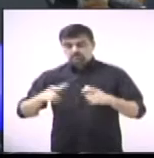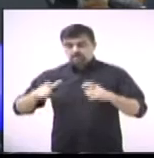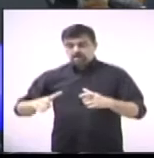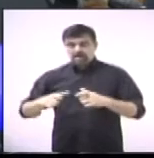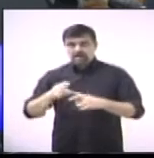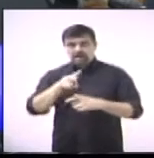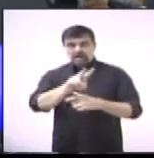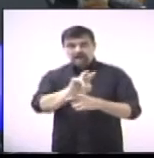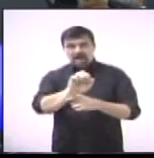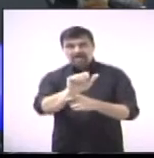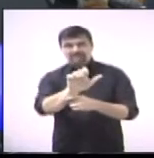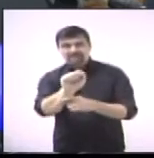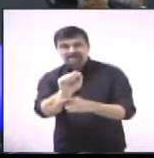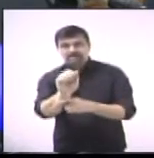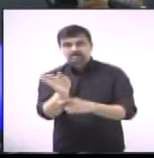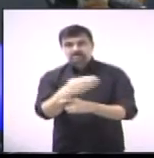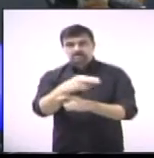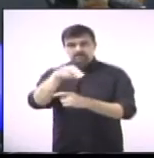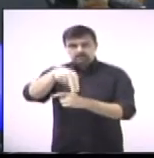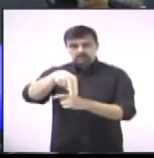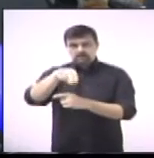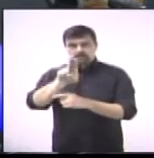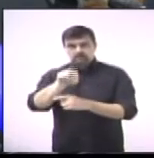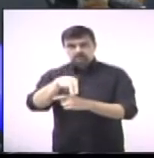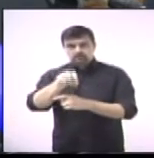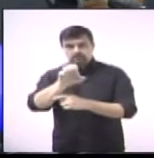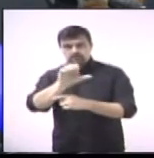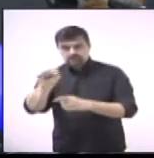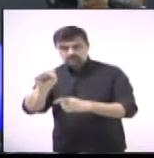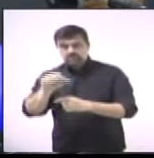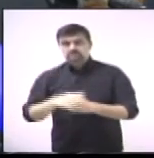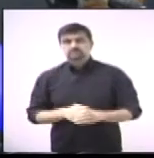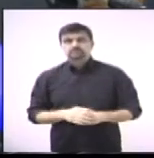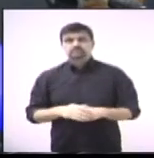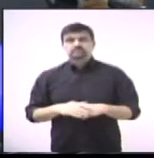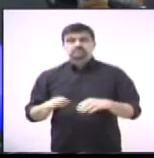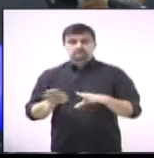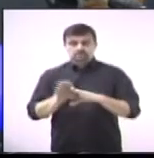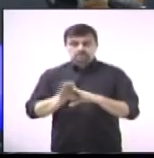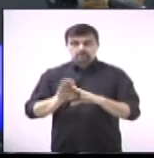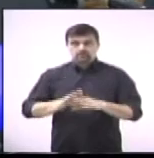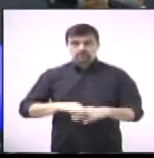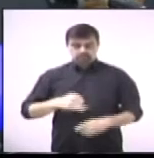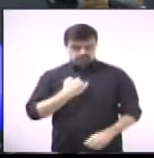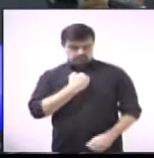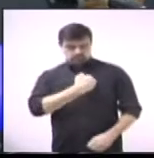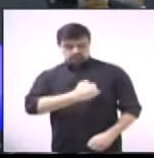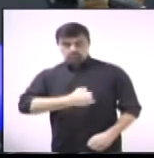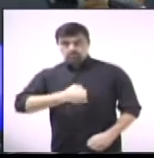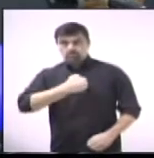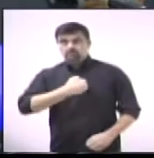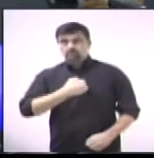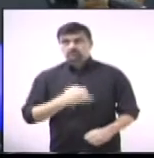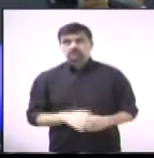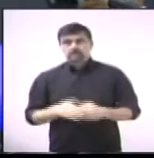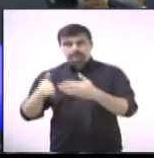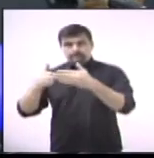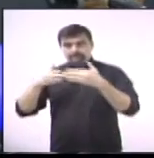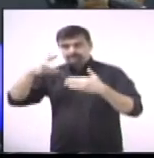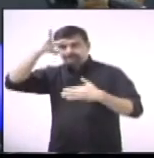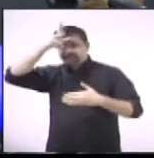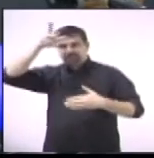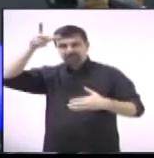Nunes. 346 do vereador Dr. João Mota propõe ao executivo